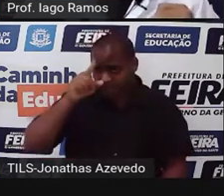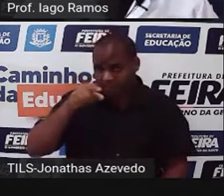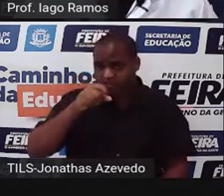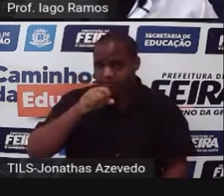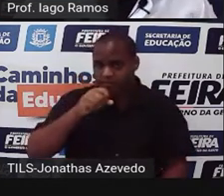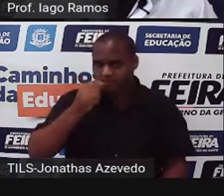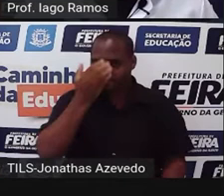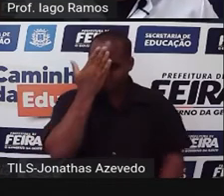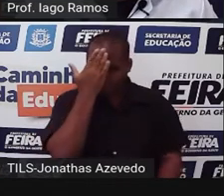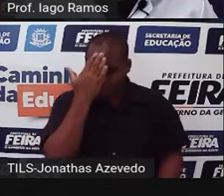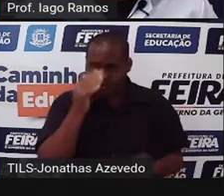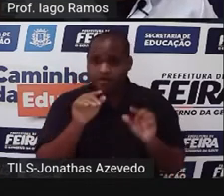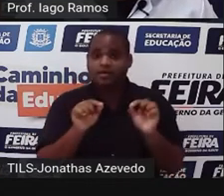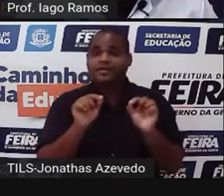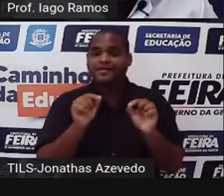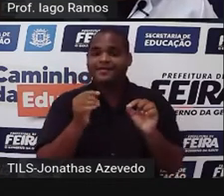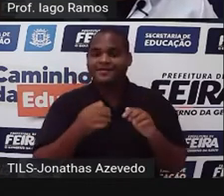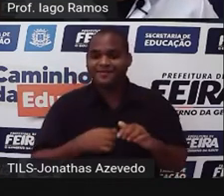Você sabe qual foi?